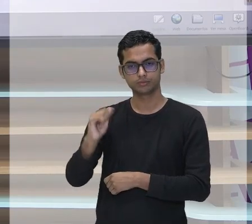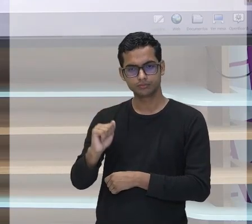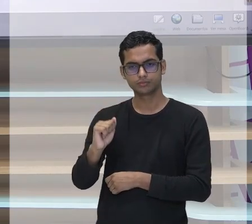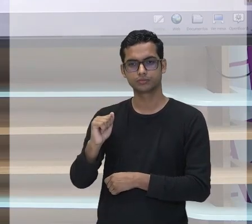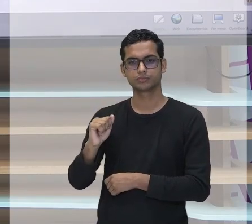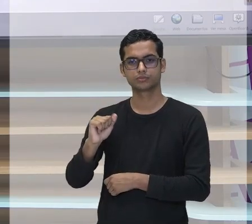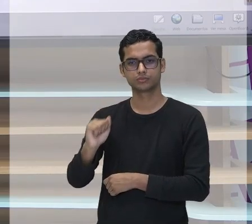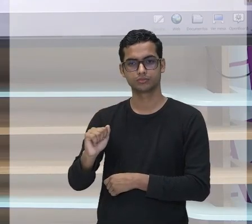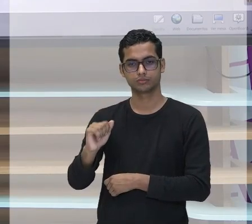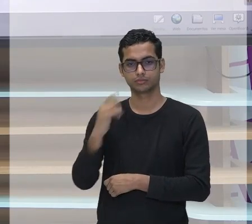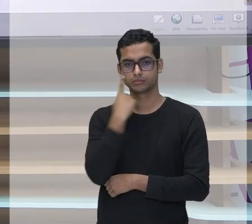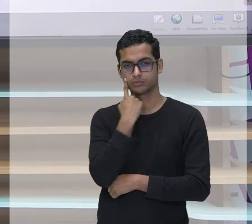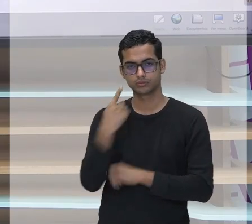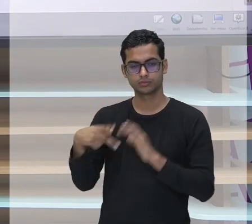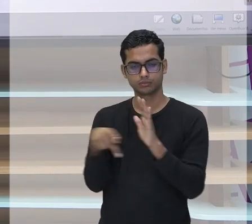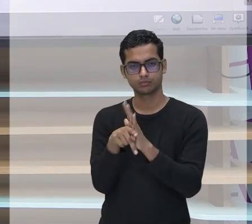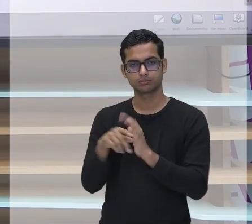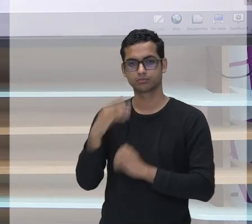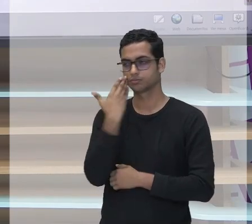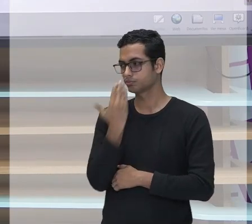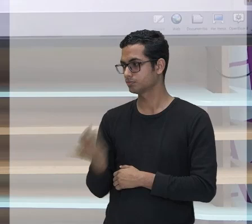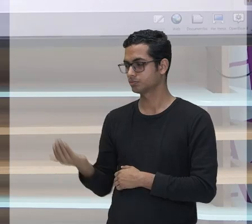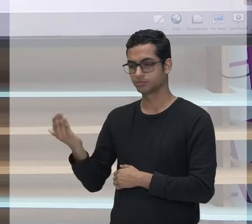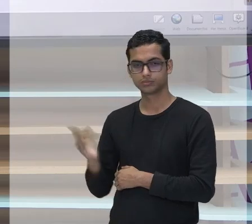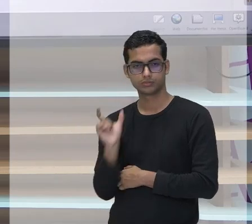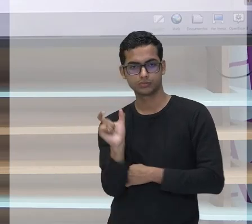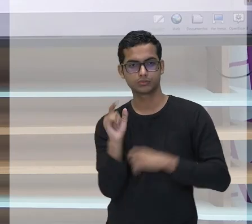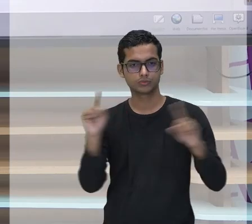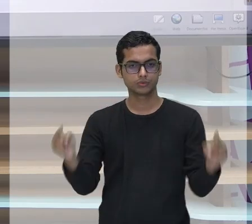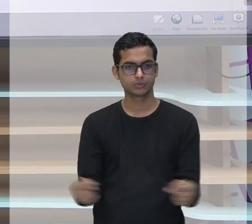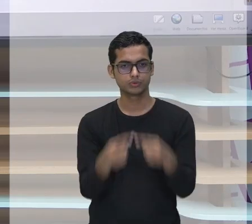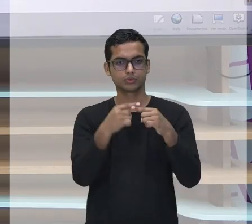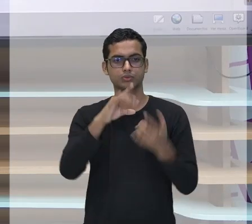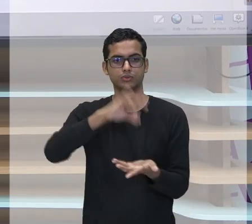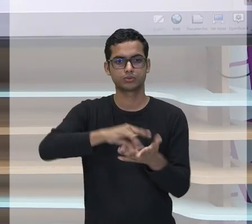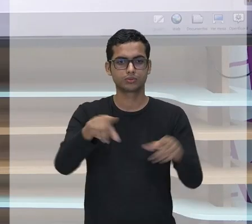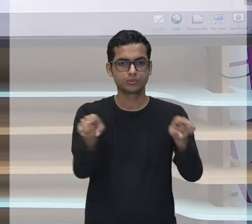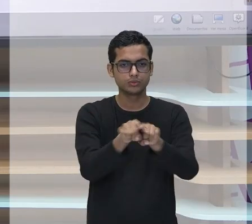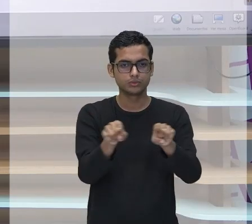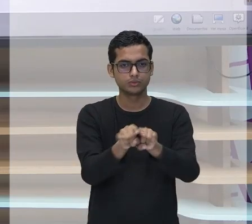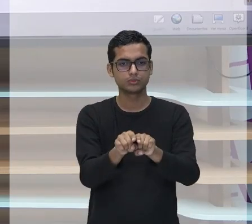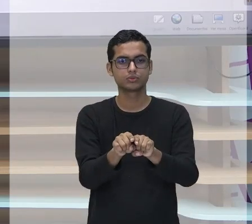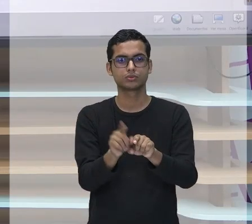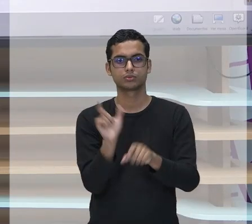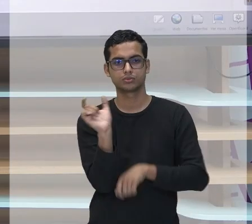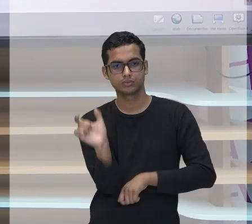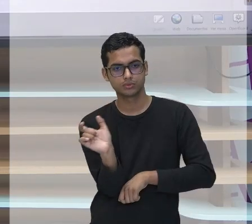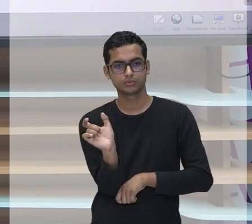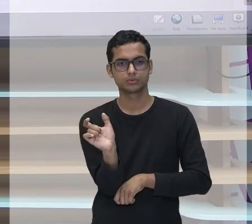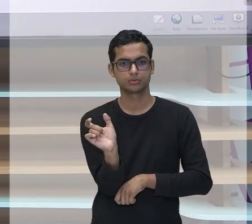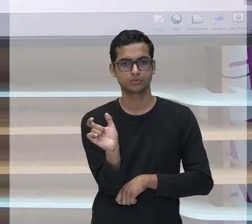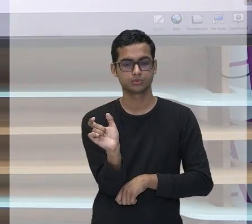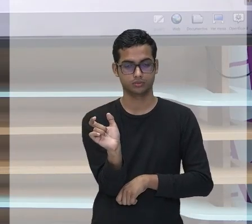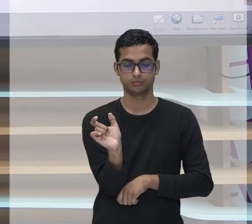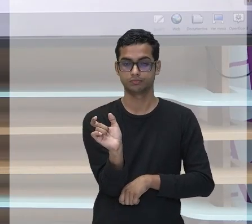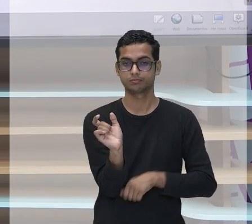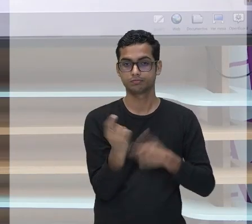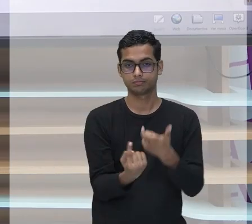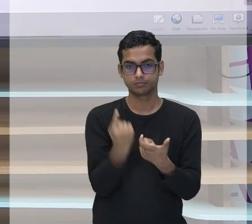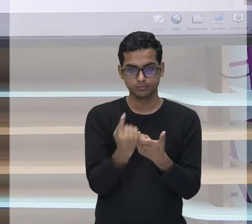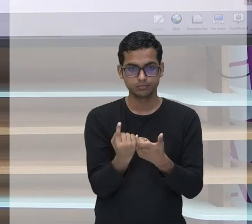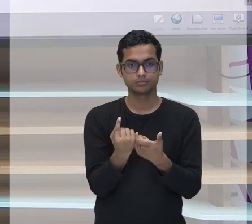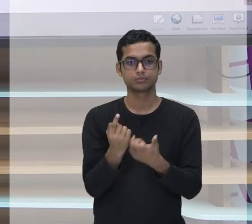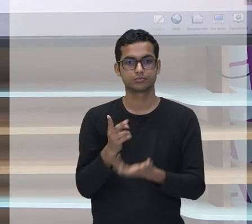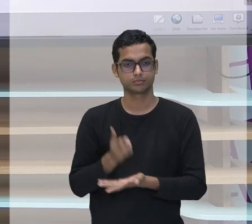porque está concordando com a calça. Adjetivo vermelha. Singular, feminino. Calça substantivo,